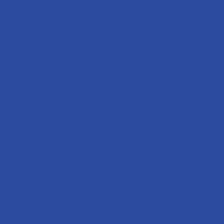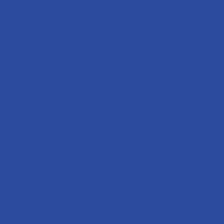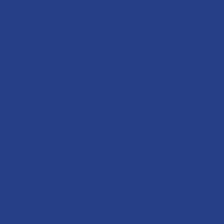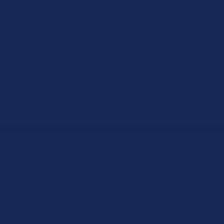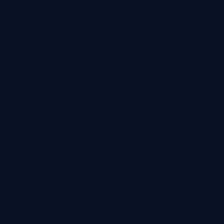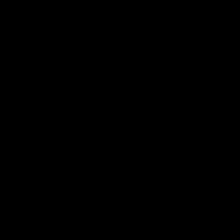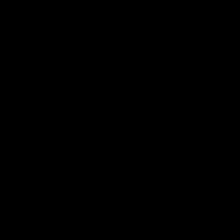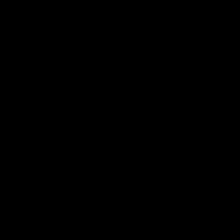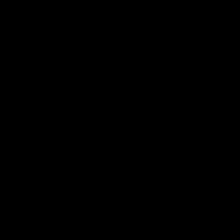Coelho Transcrição e Coelho